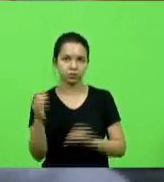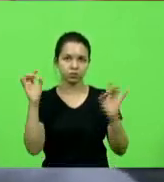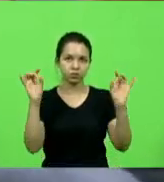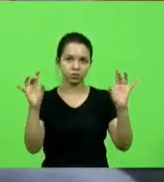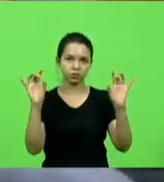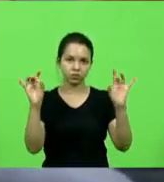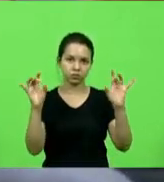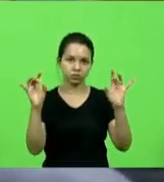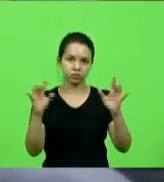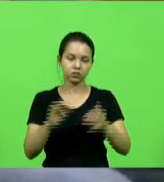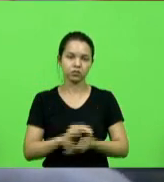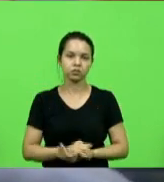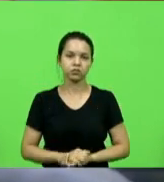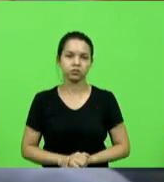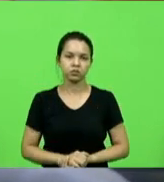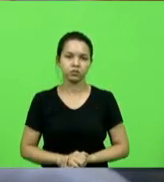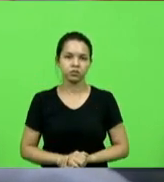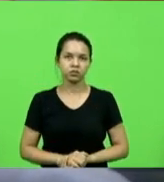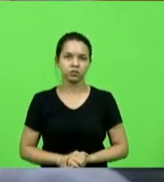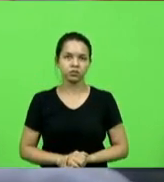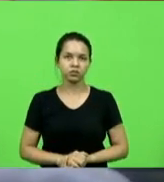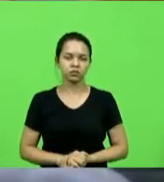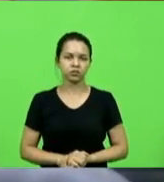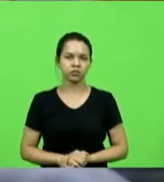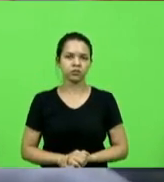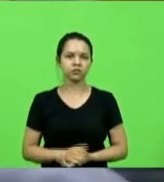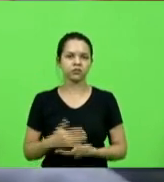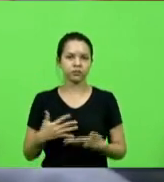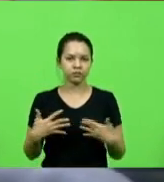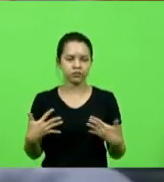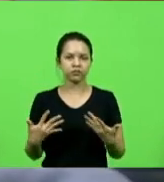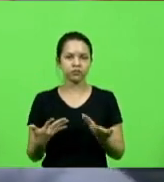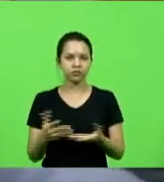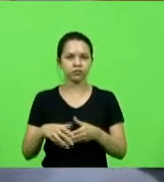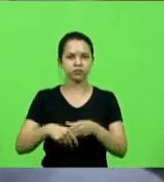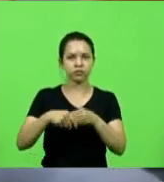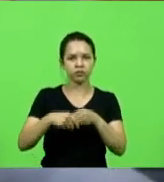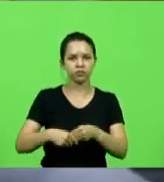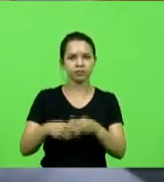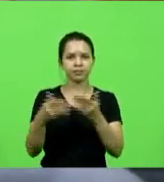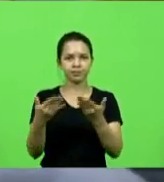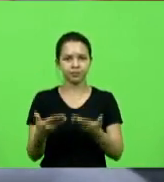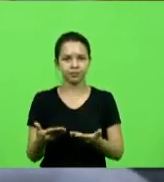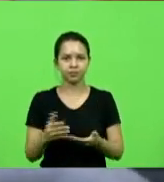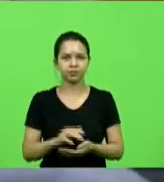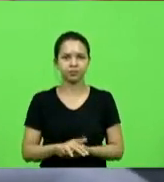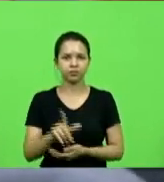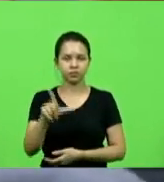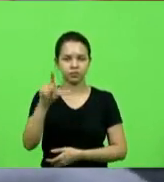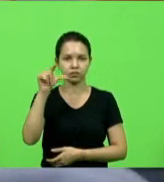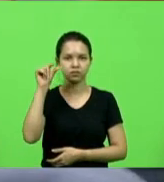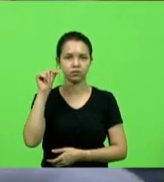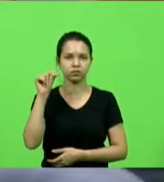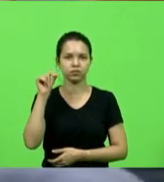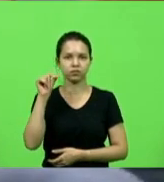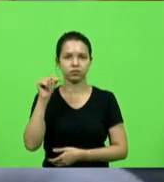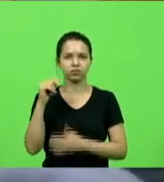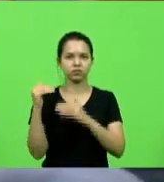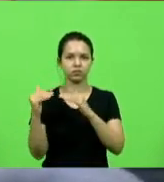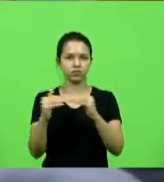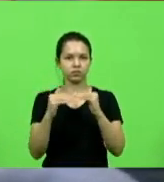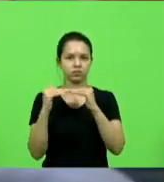aqui solenemente lhe cumprimentar pela eleição unânime